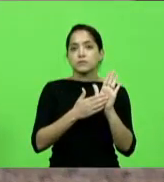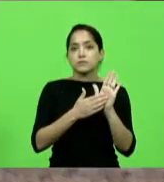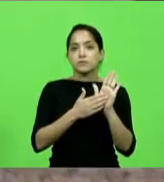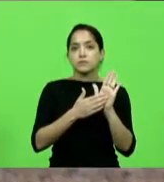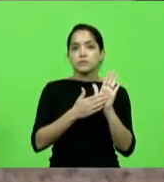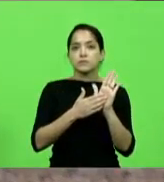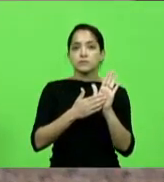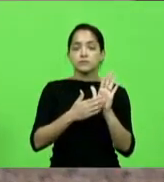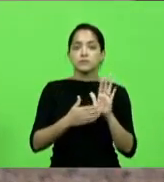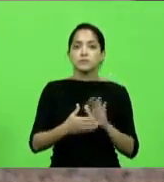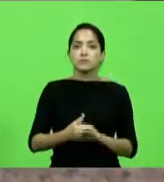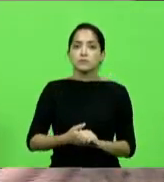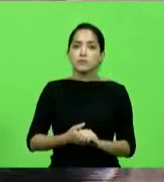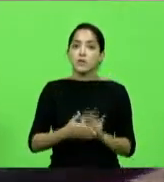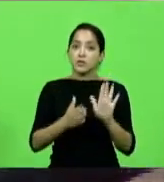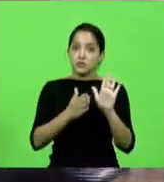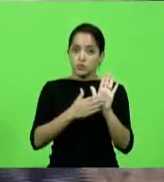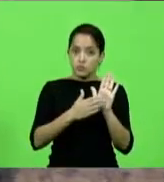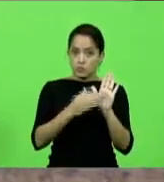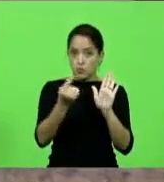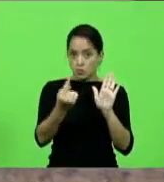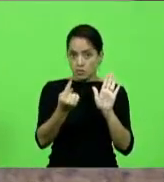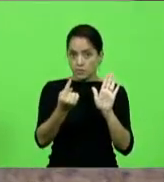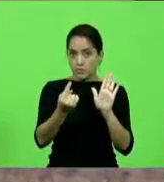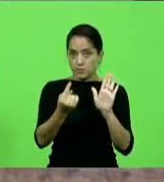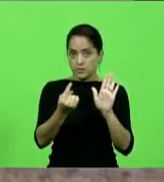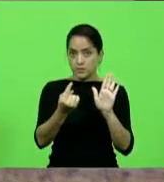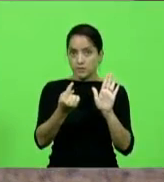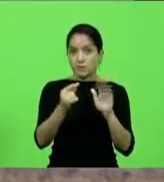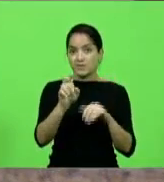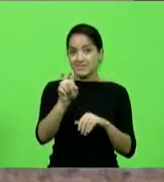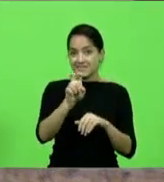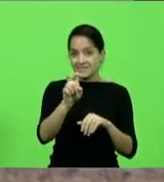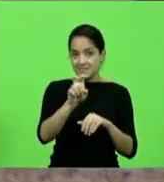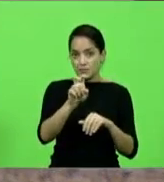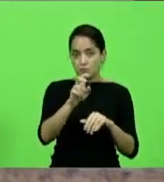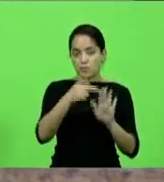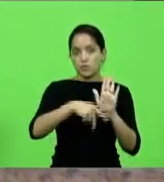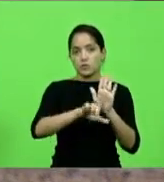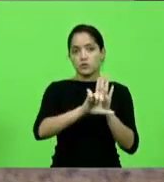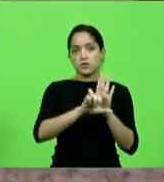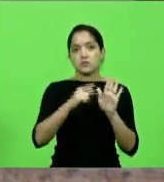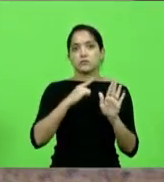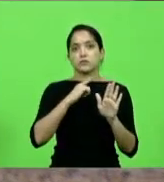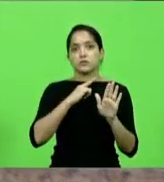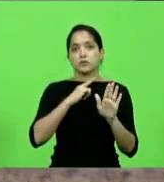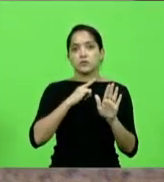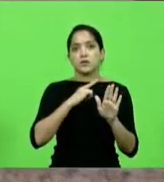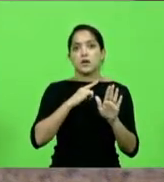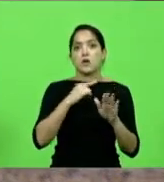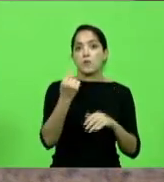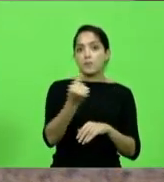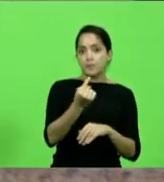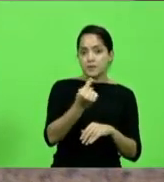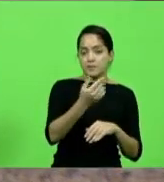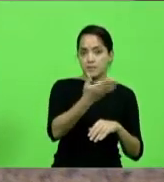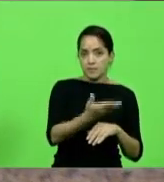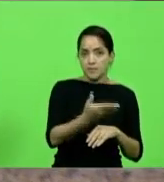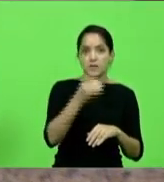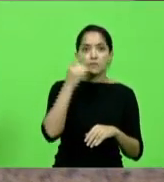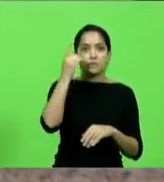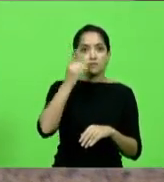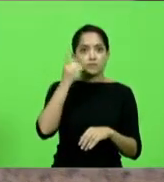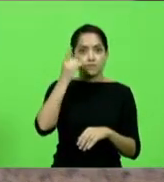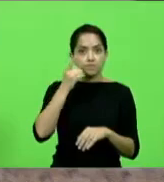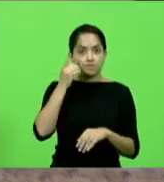de uma proposição que tinha cinco projetos de lei. O primeiro projeto de lei era de autoria do eminente deputado Luiz Fernando